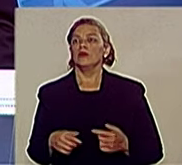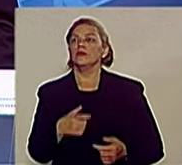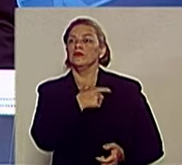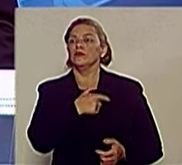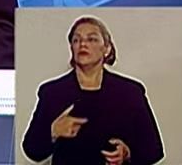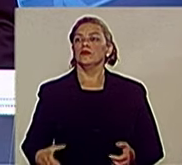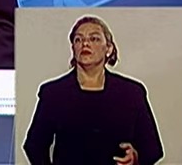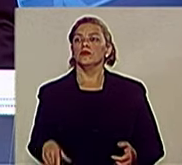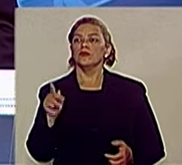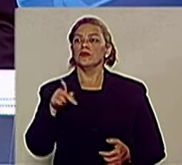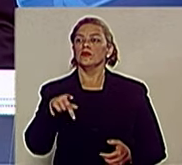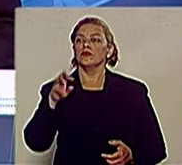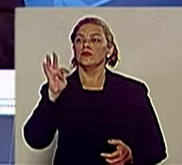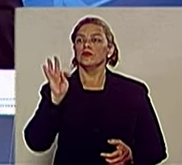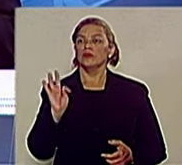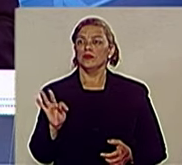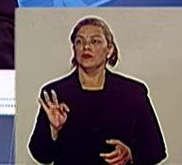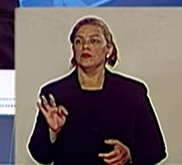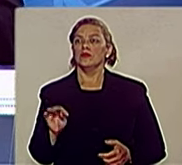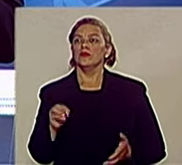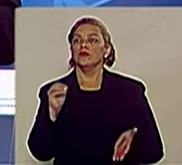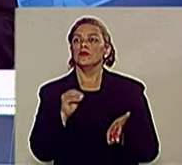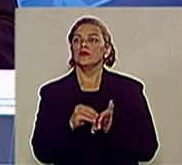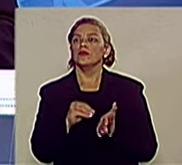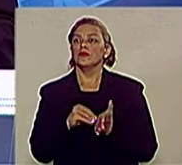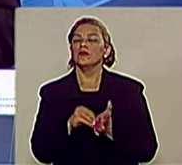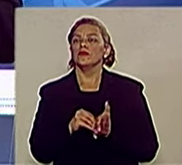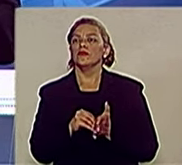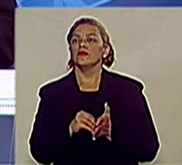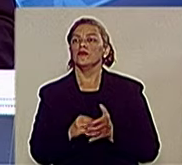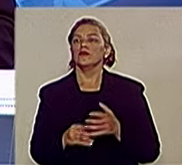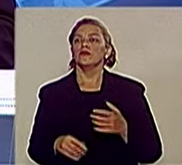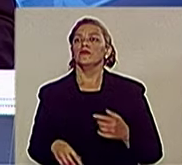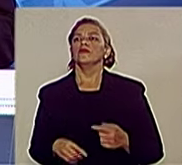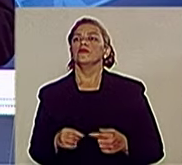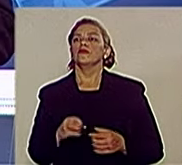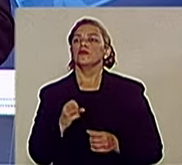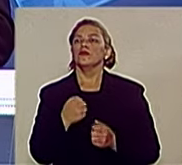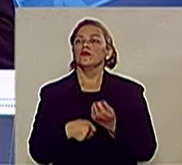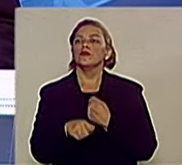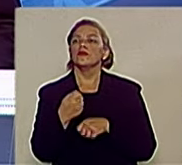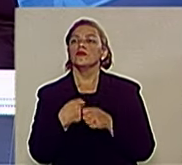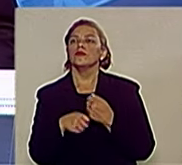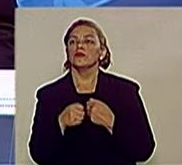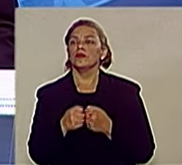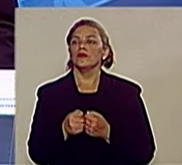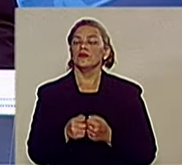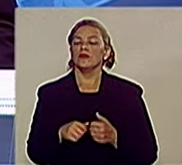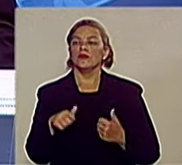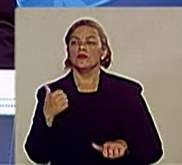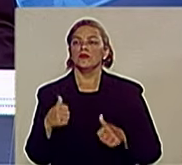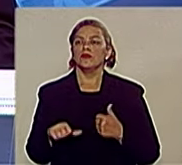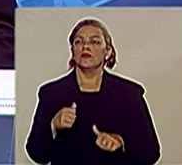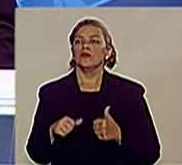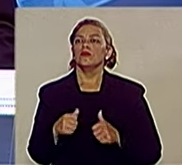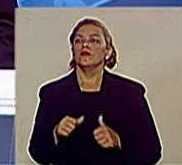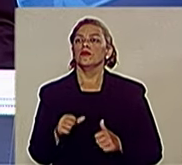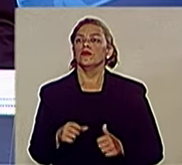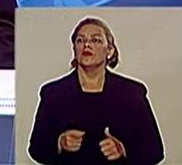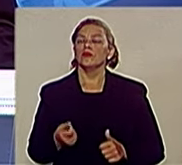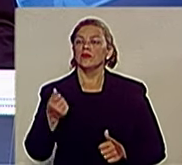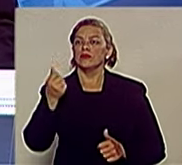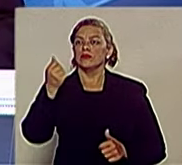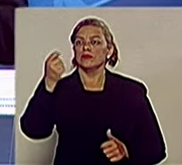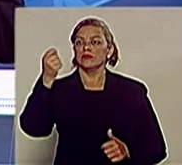prioridade, falta gestão adequada para lidar com o dinheiro público. Eu tenho saído,